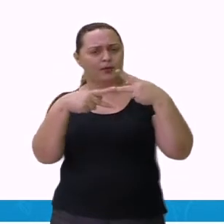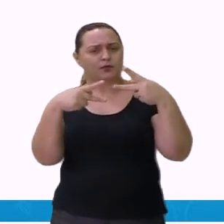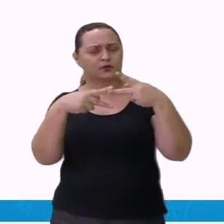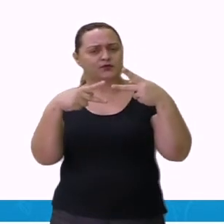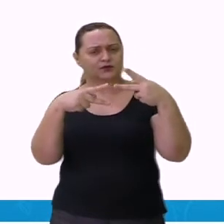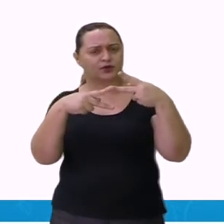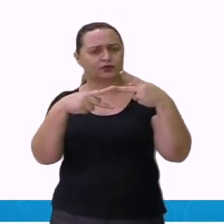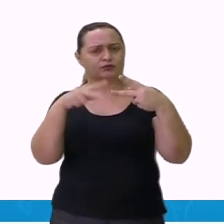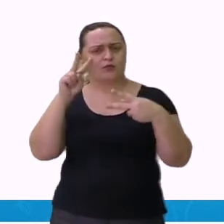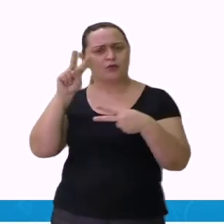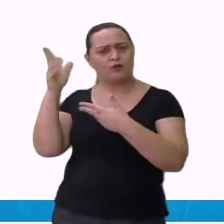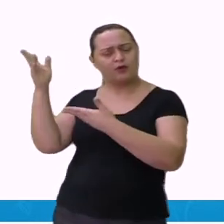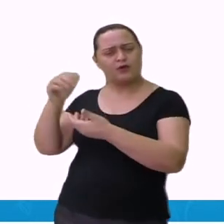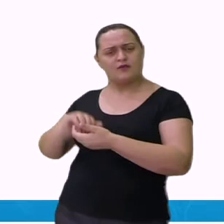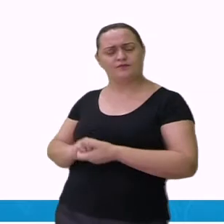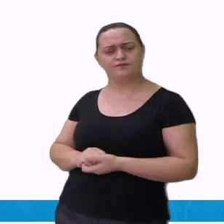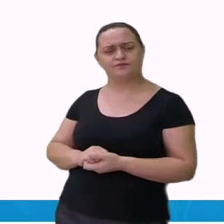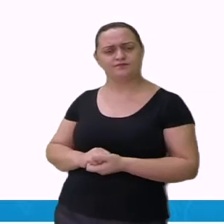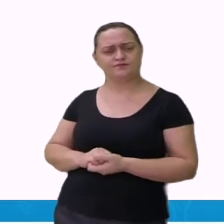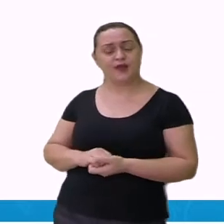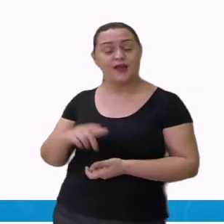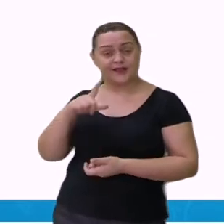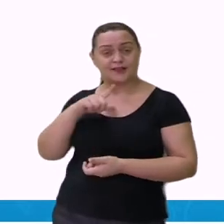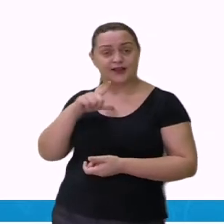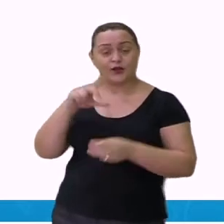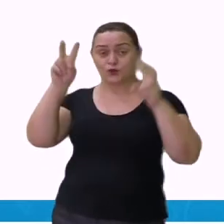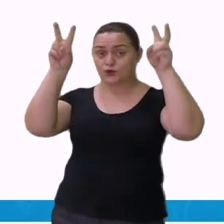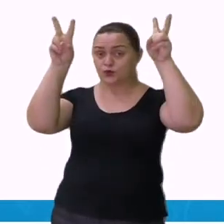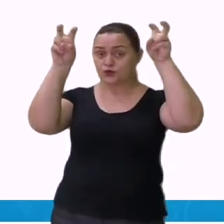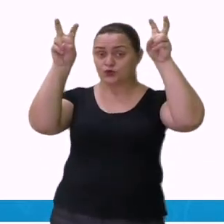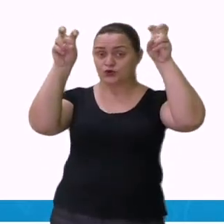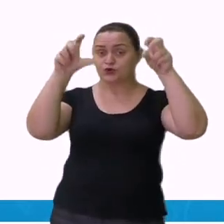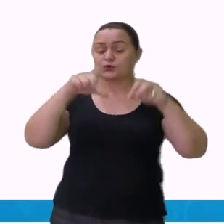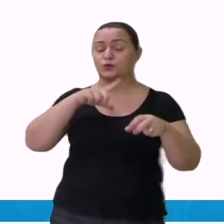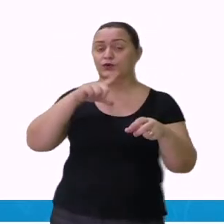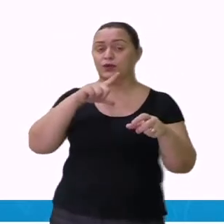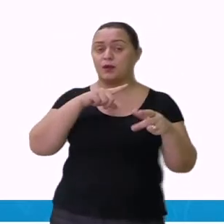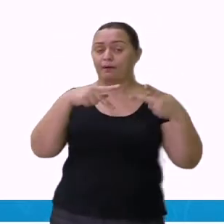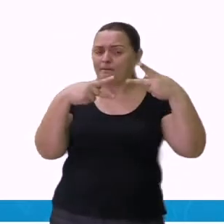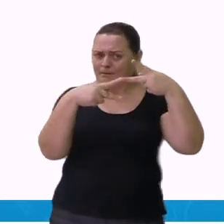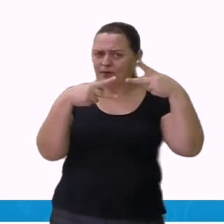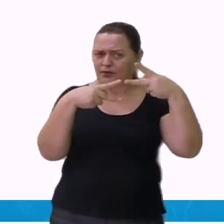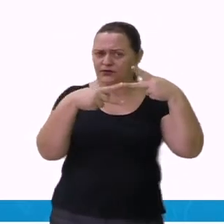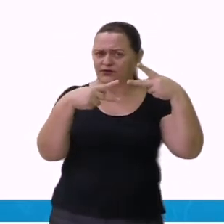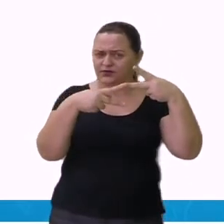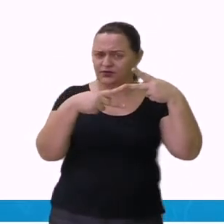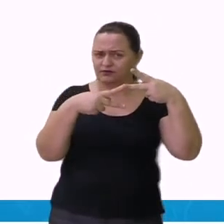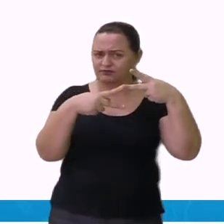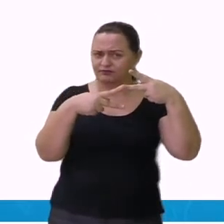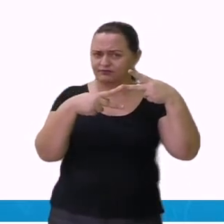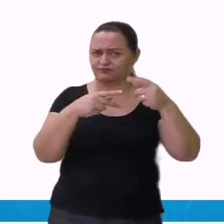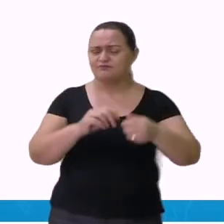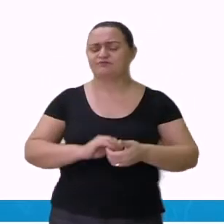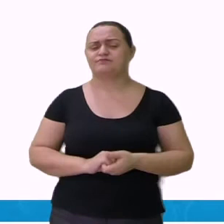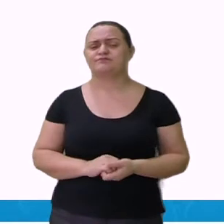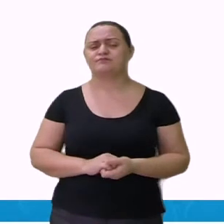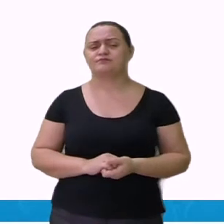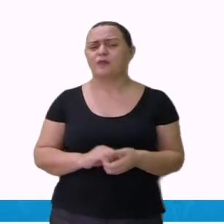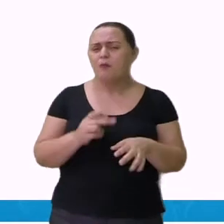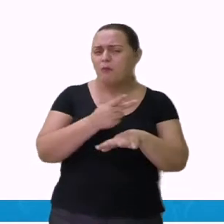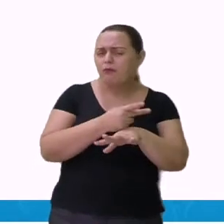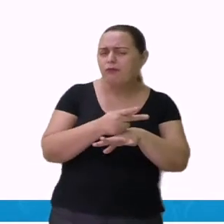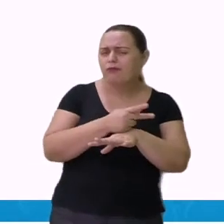no título. Ler é se aventurar entre as palavras.